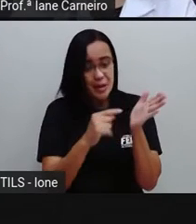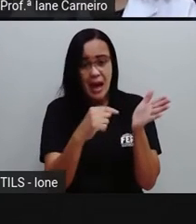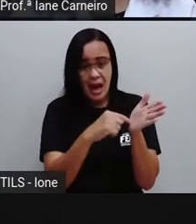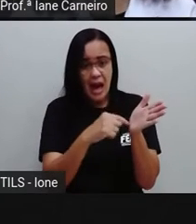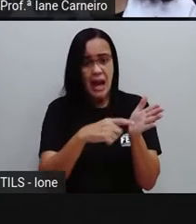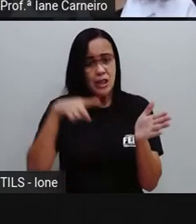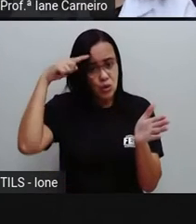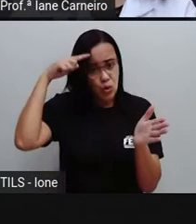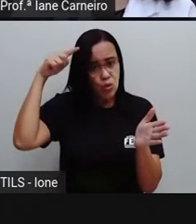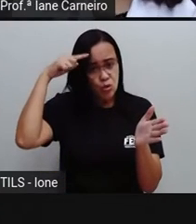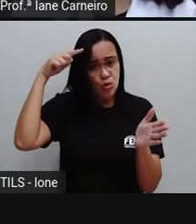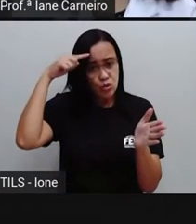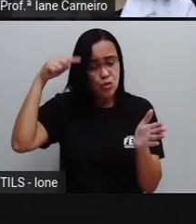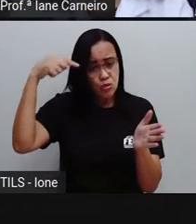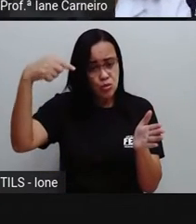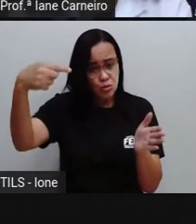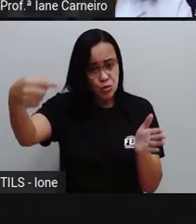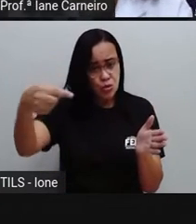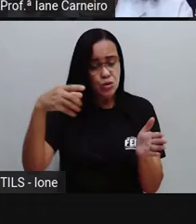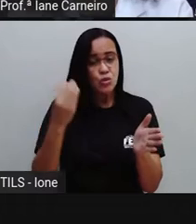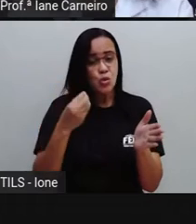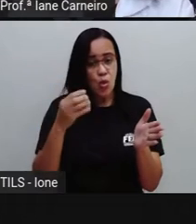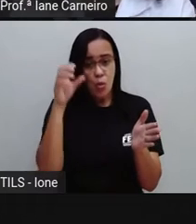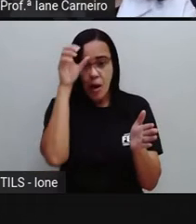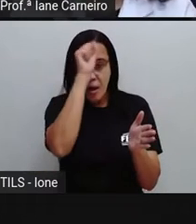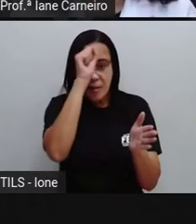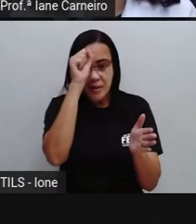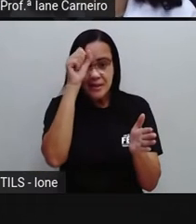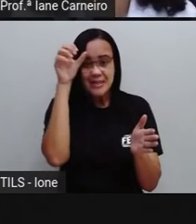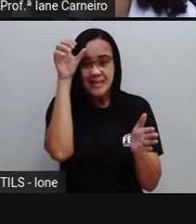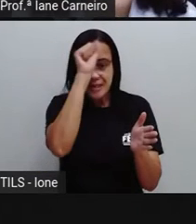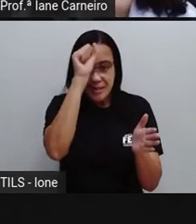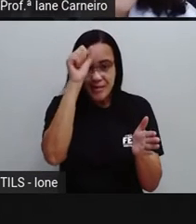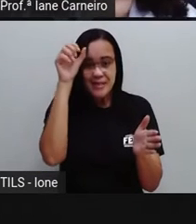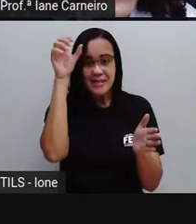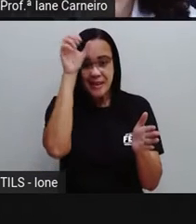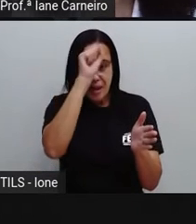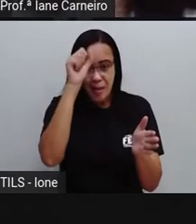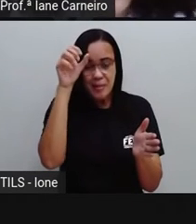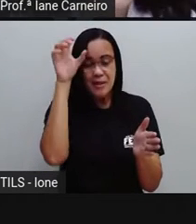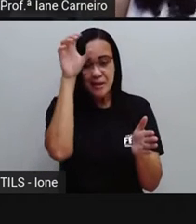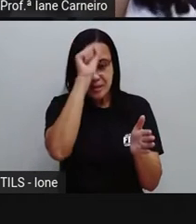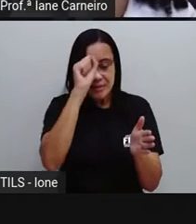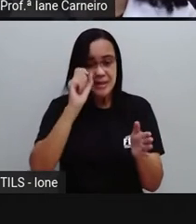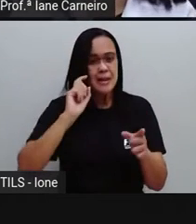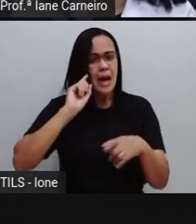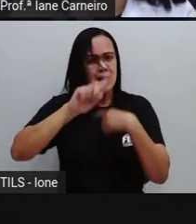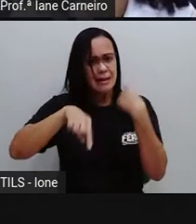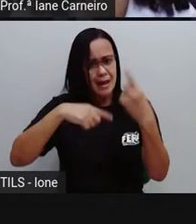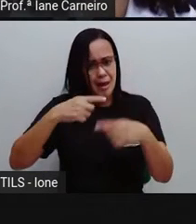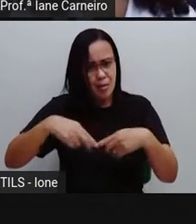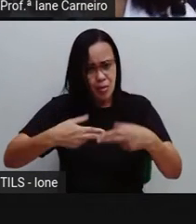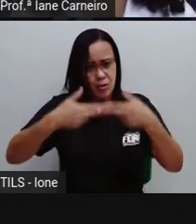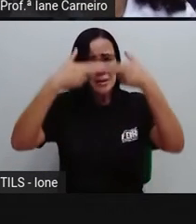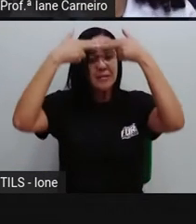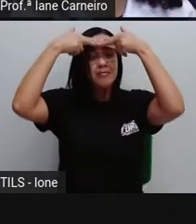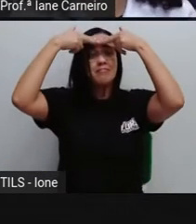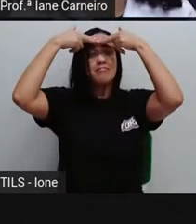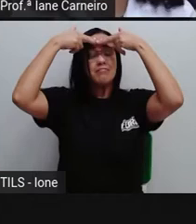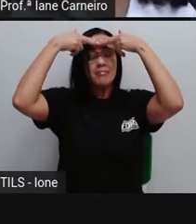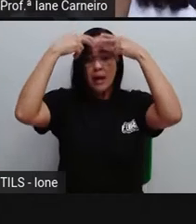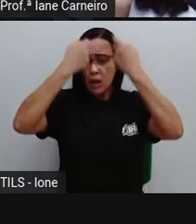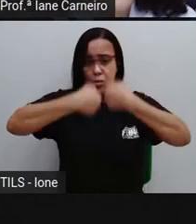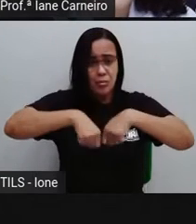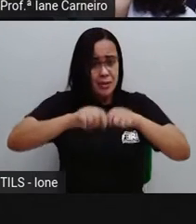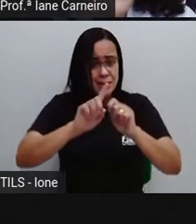aprendendo a escrever nosso nome. Mas quando a gente já decora aquele nome, a gente já chega um momento que a gente não precisa